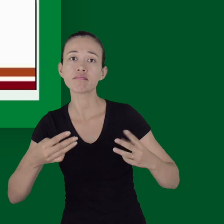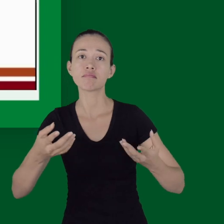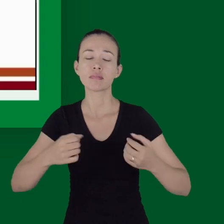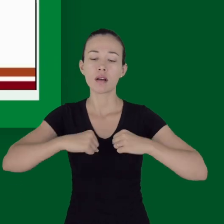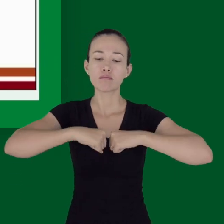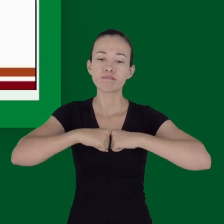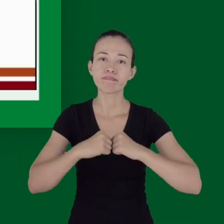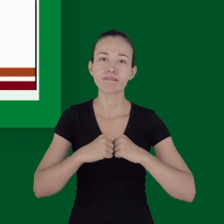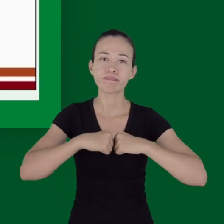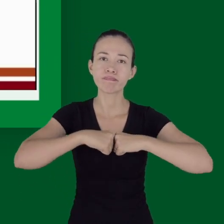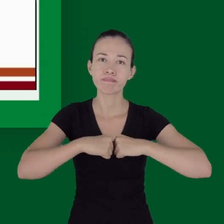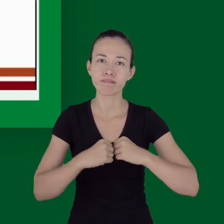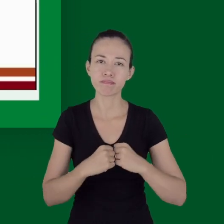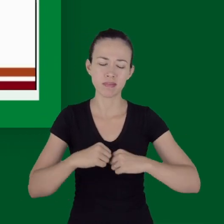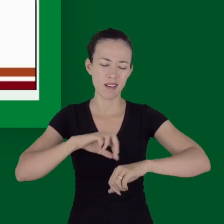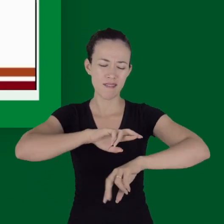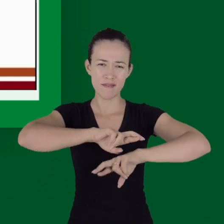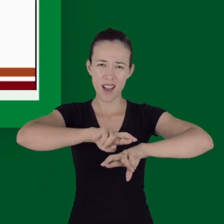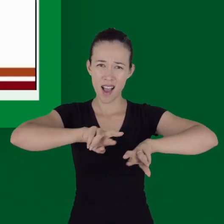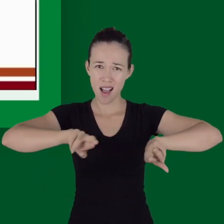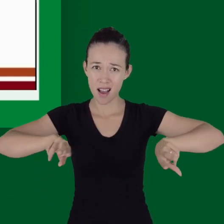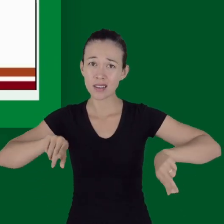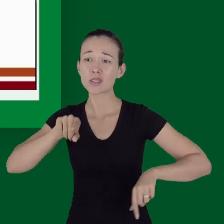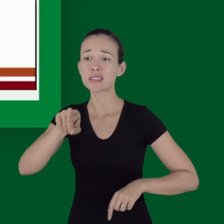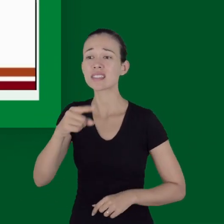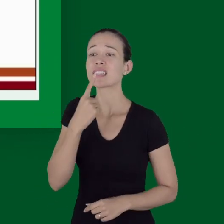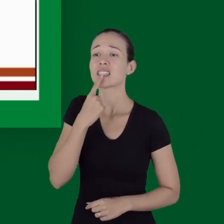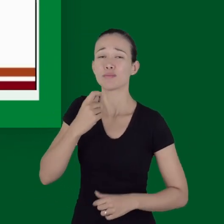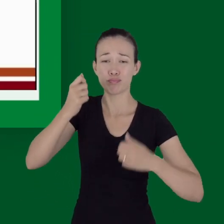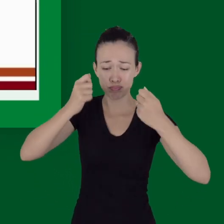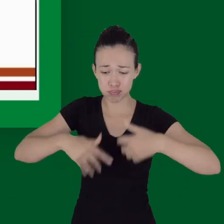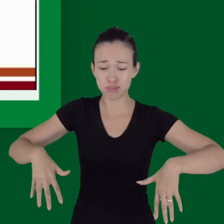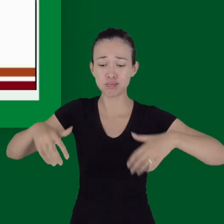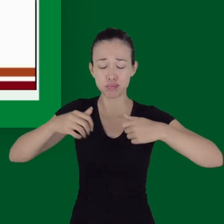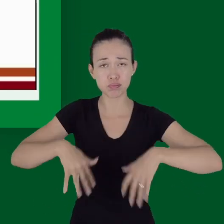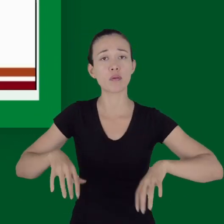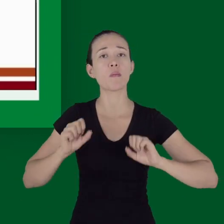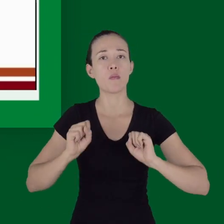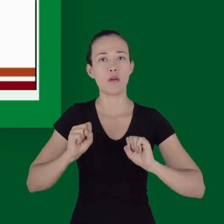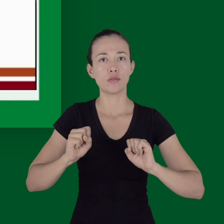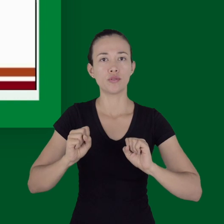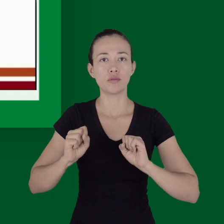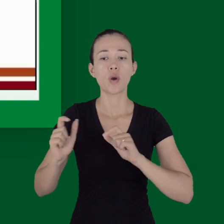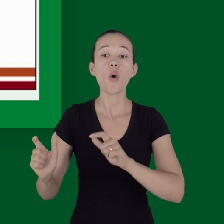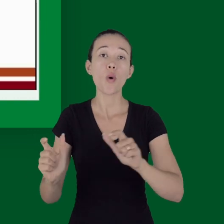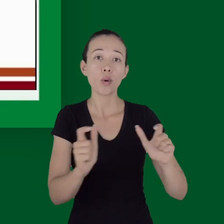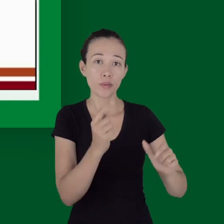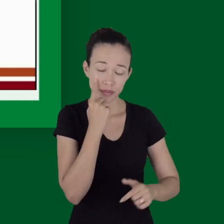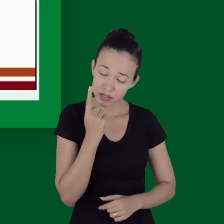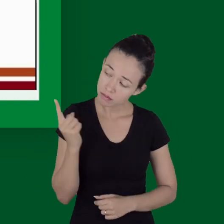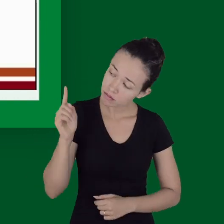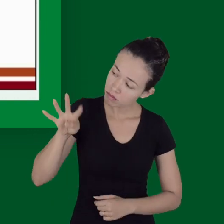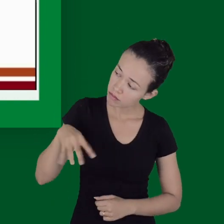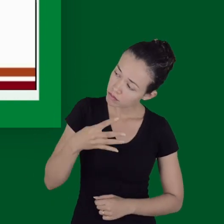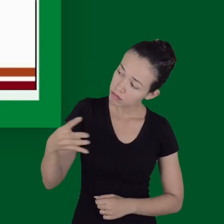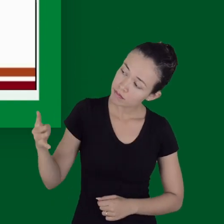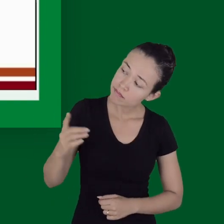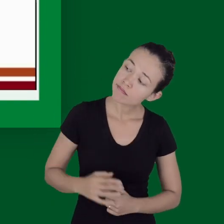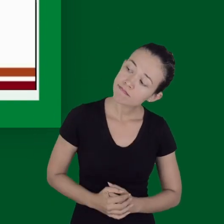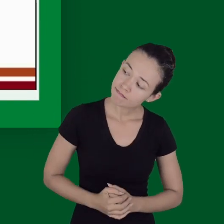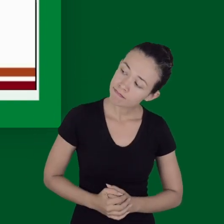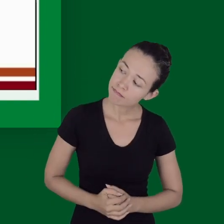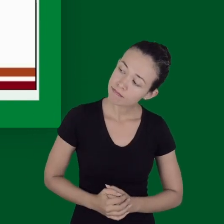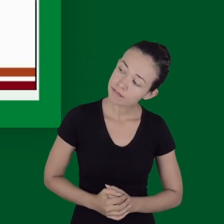Essa tabela aqui dá uma noção da perda sanguínea relacionada a algumas das fraturas mais comuns, nos casos de